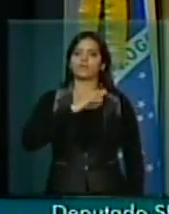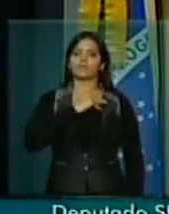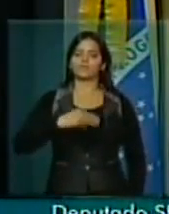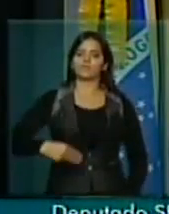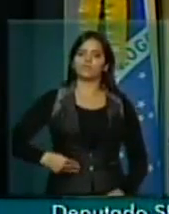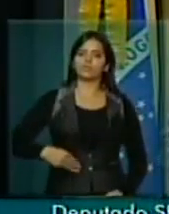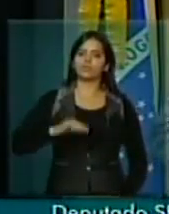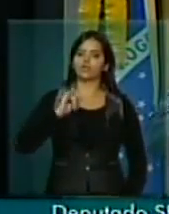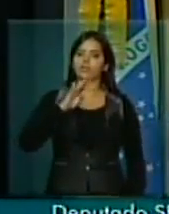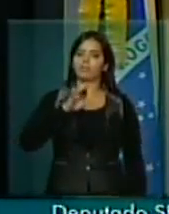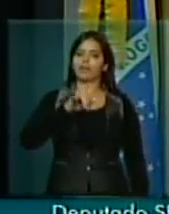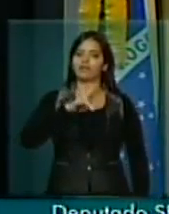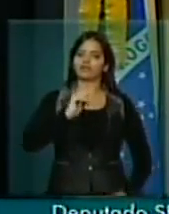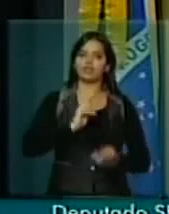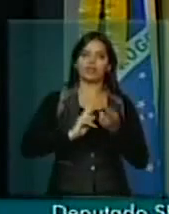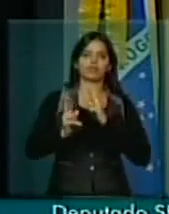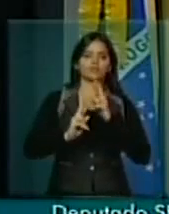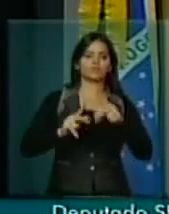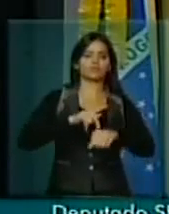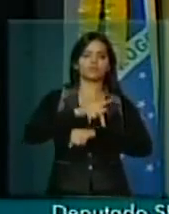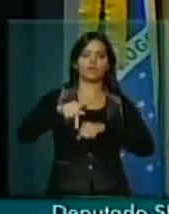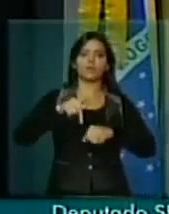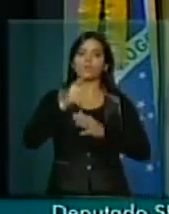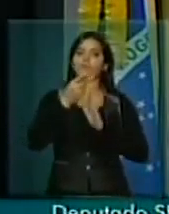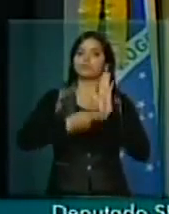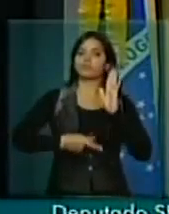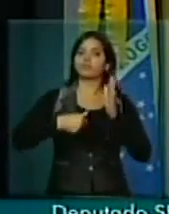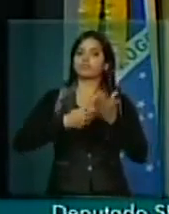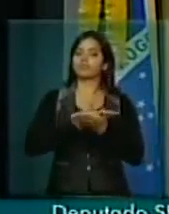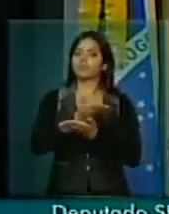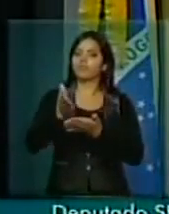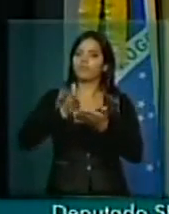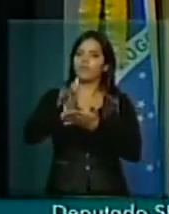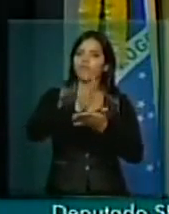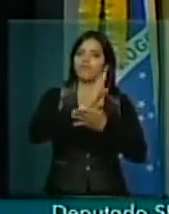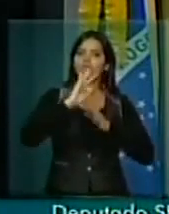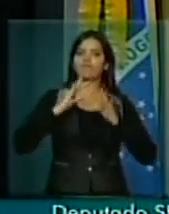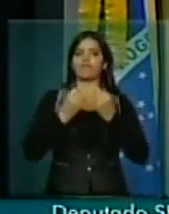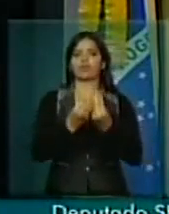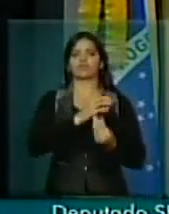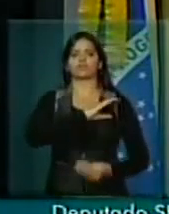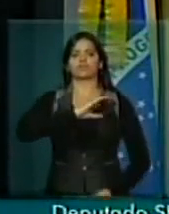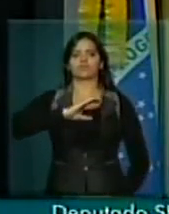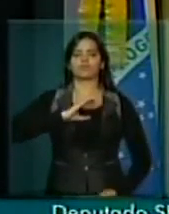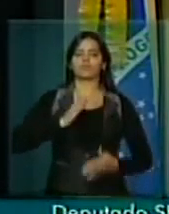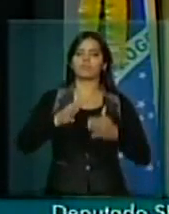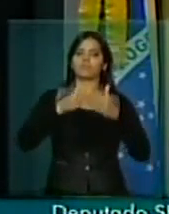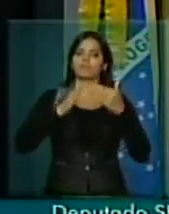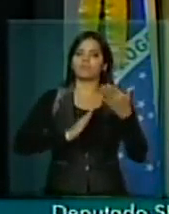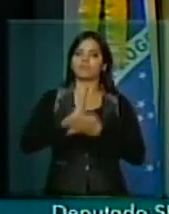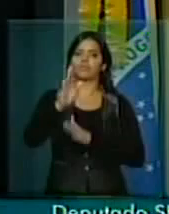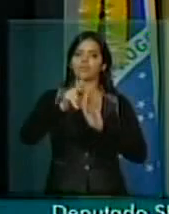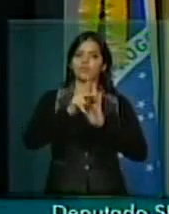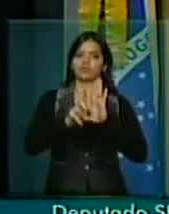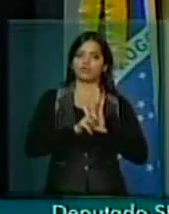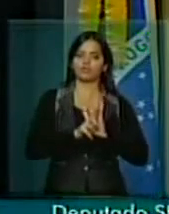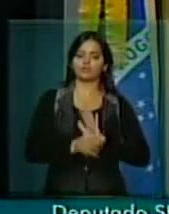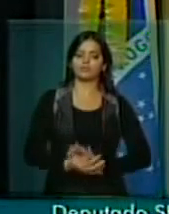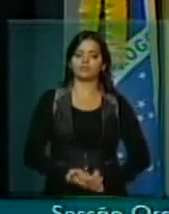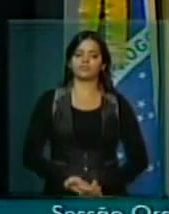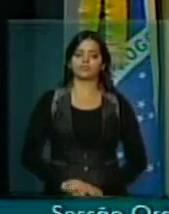Então o projeto ainda vai tramitar em outras comissões, mas já faço de antemão apelo a casa para aprovarmos este projeto. Obrigado.